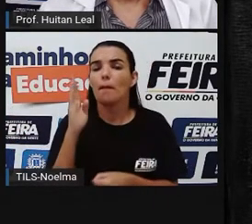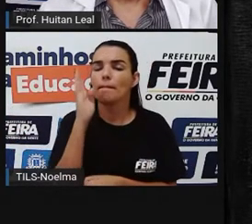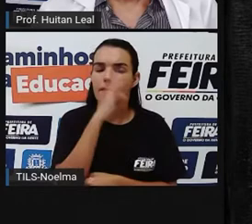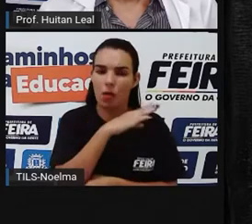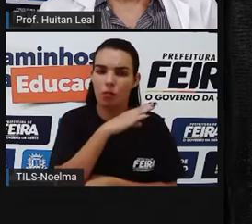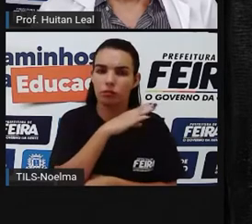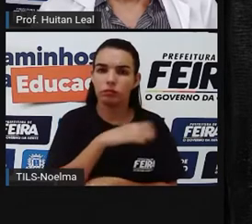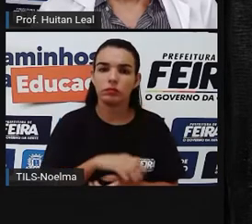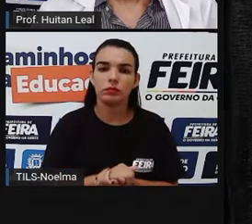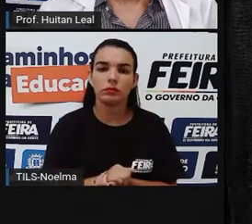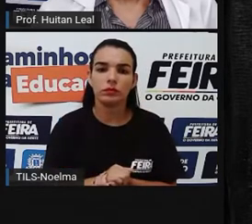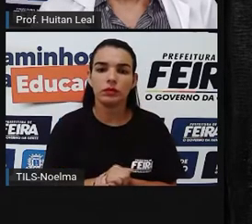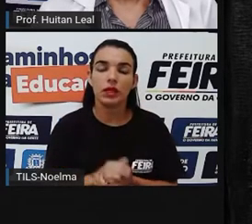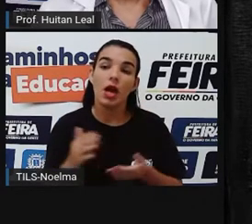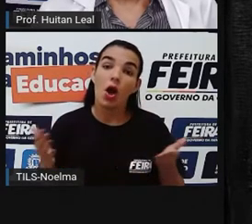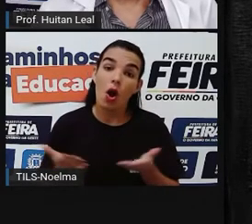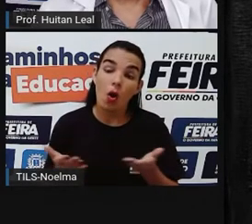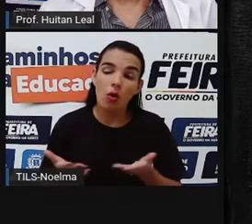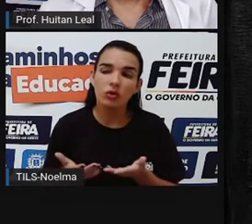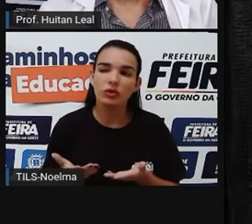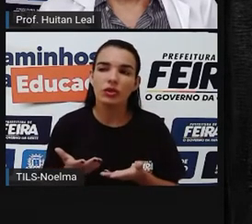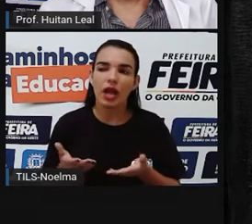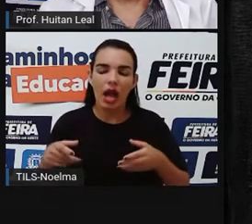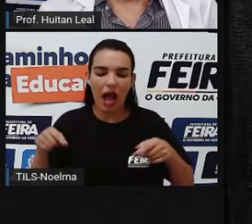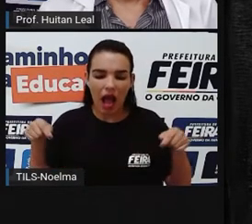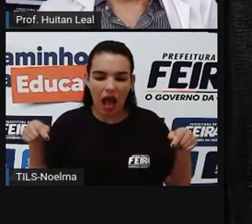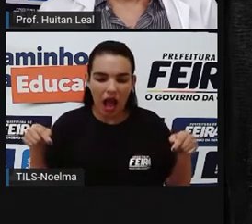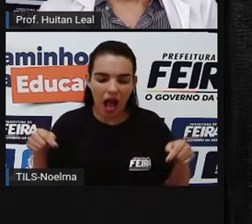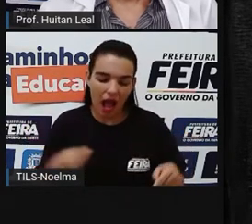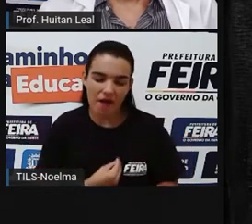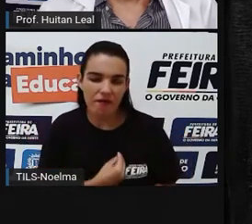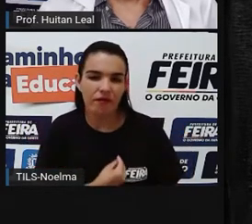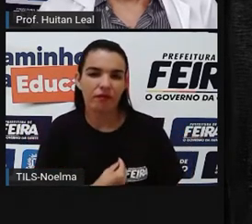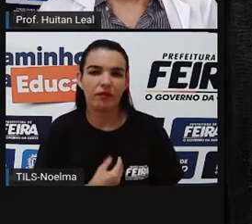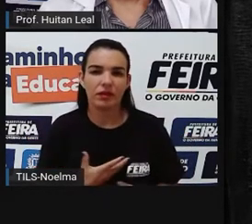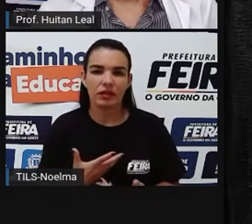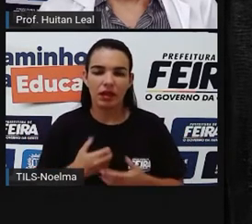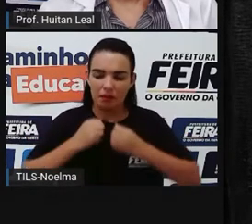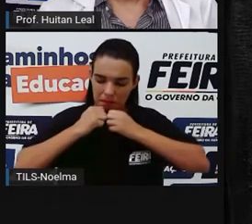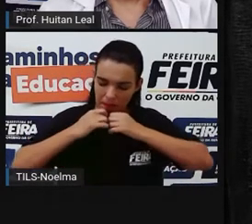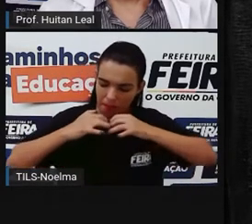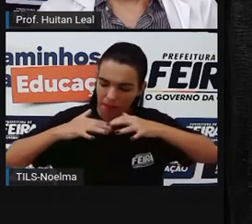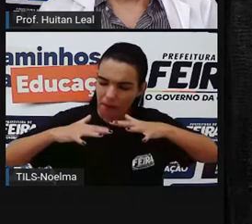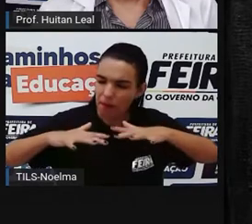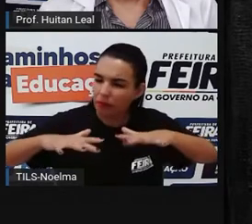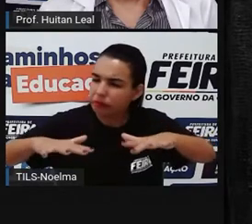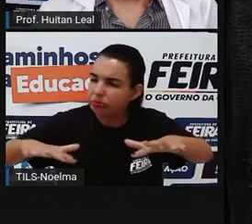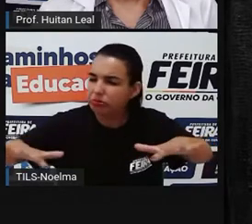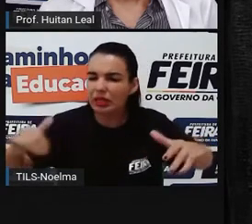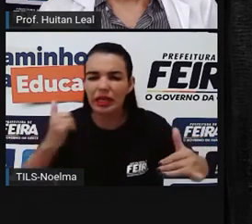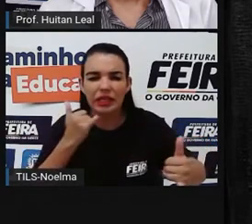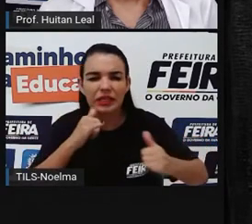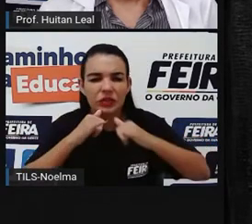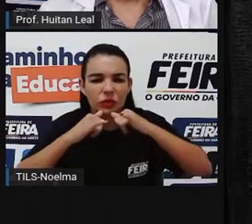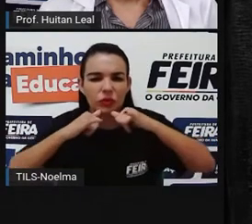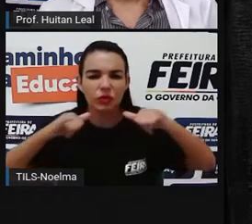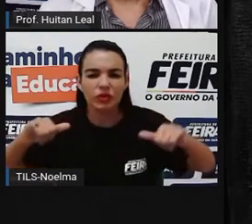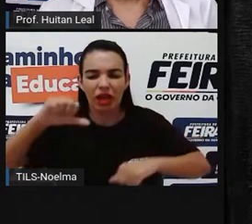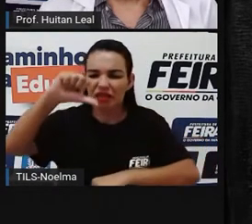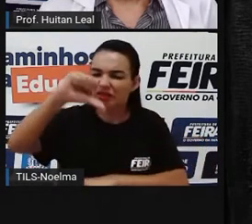na realidade em que vivemos, as disseminações de notícias negativas